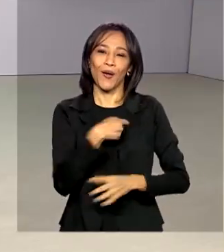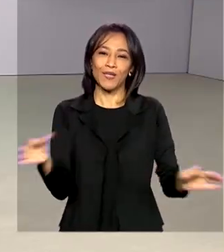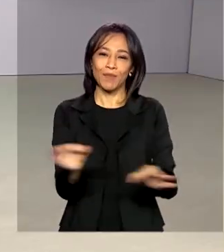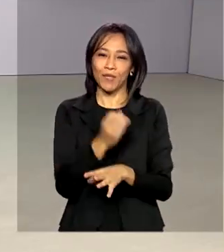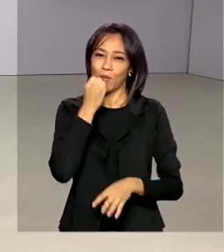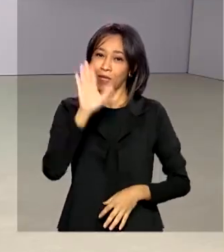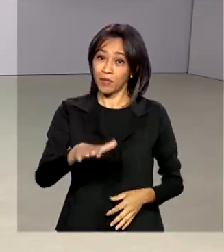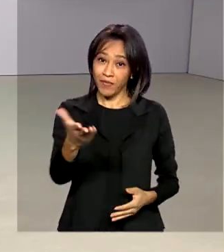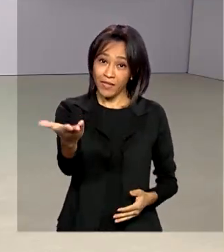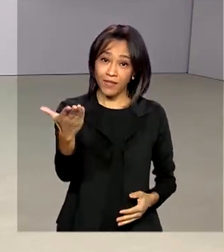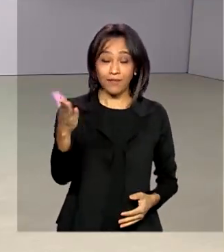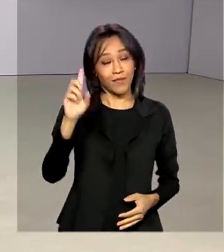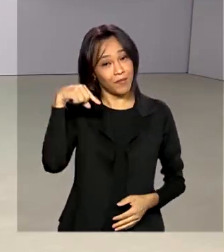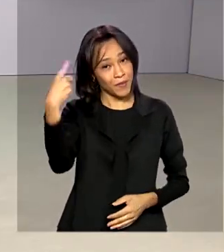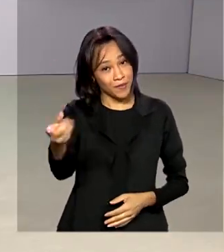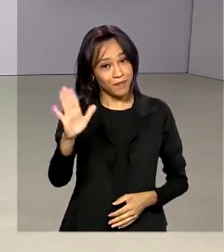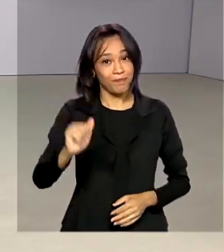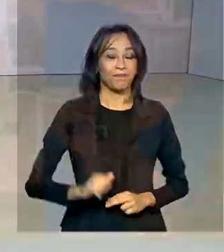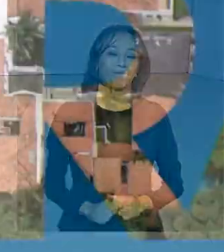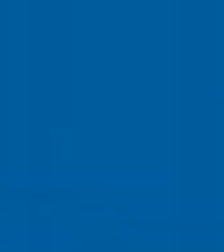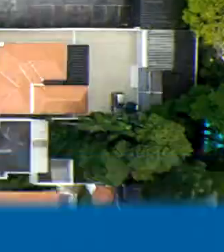Boa tarde para você e até a próxima.